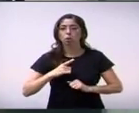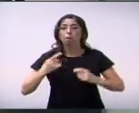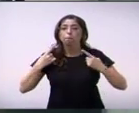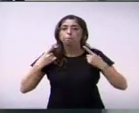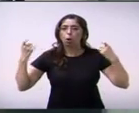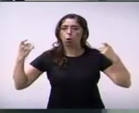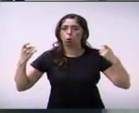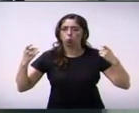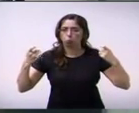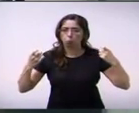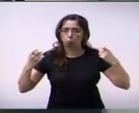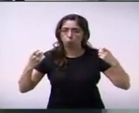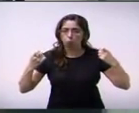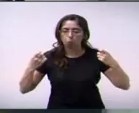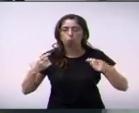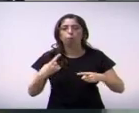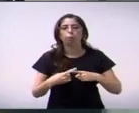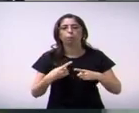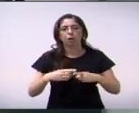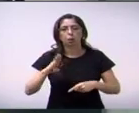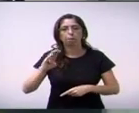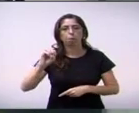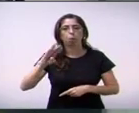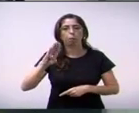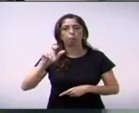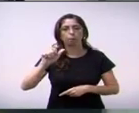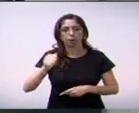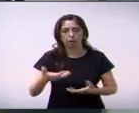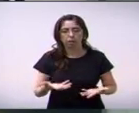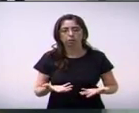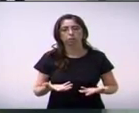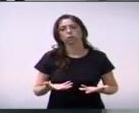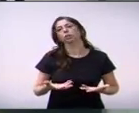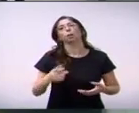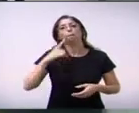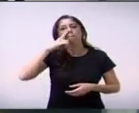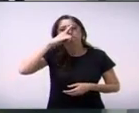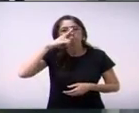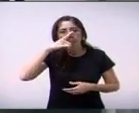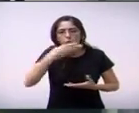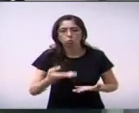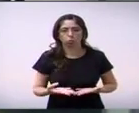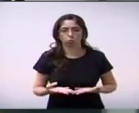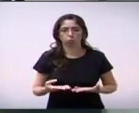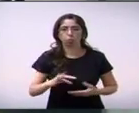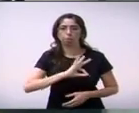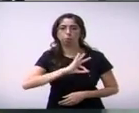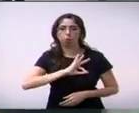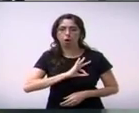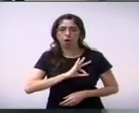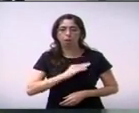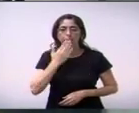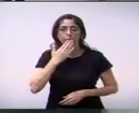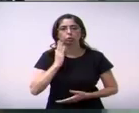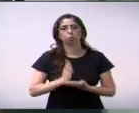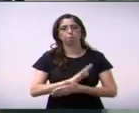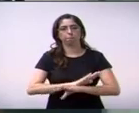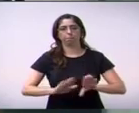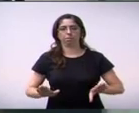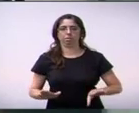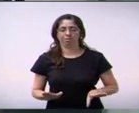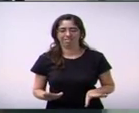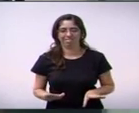É tão difícil fazer um campeonato bacana como vem sendo feito. Então, nada mais justo do que os times se uniram contra essas